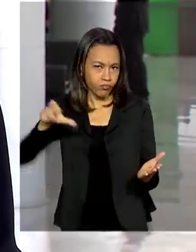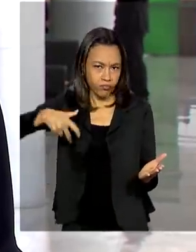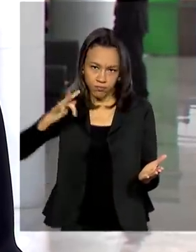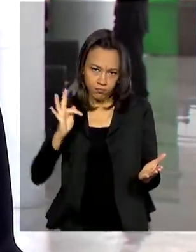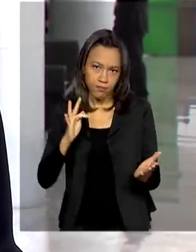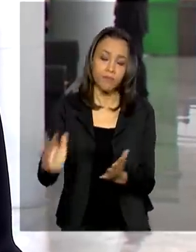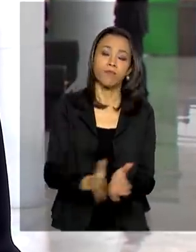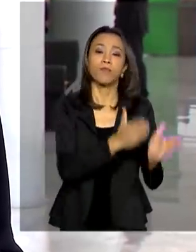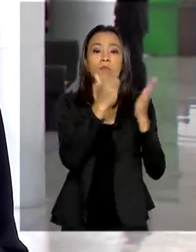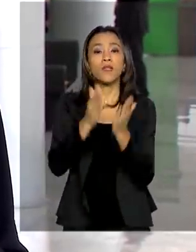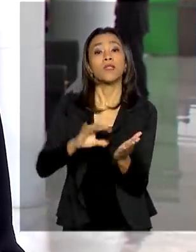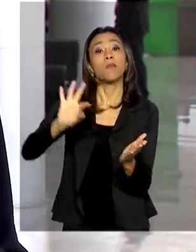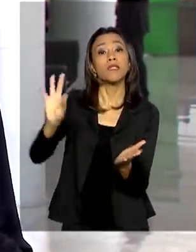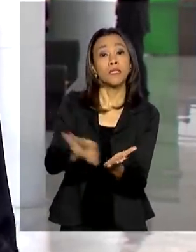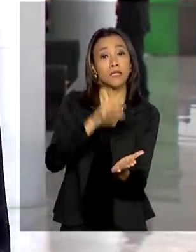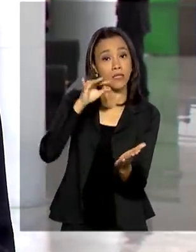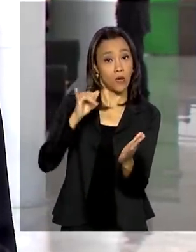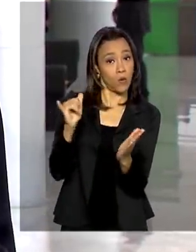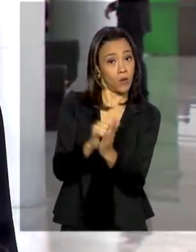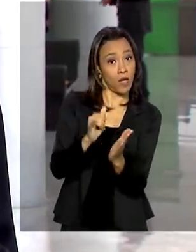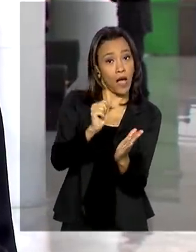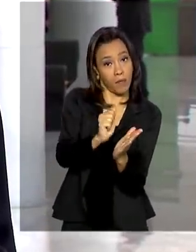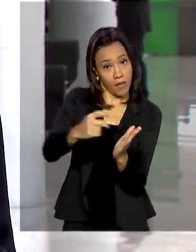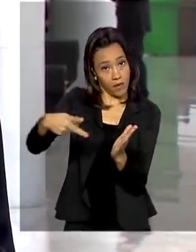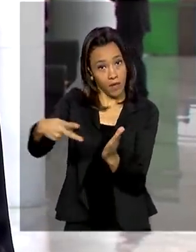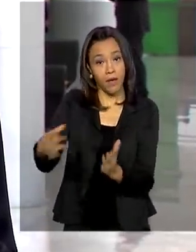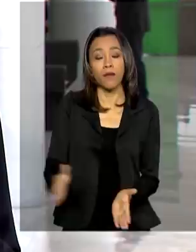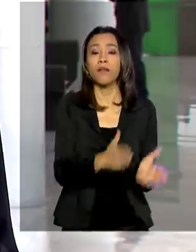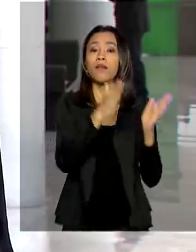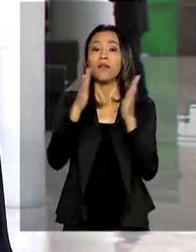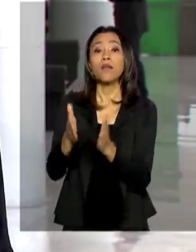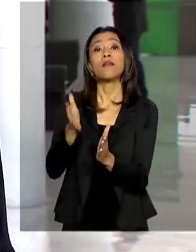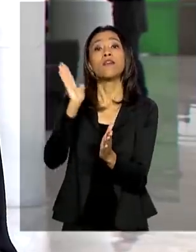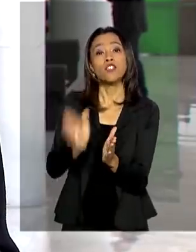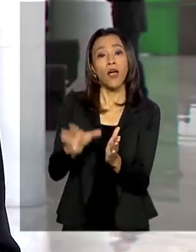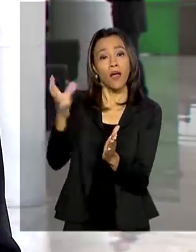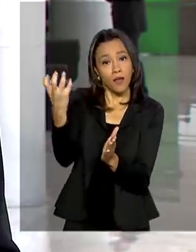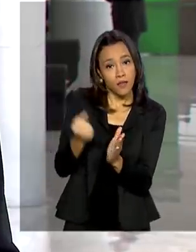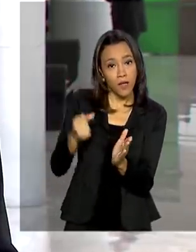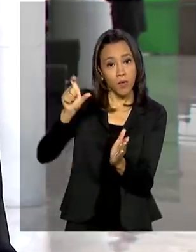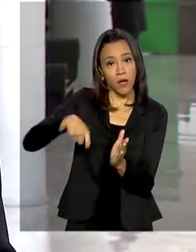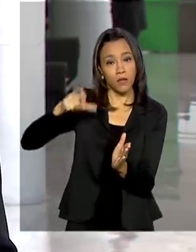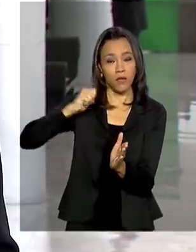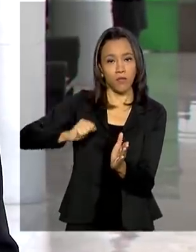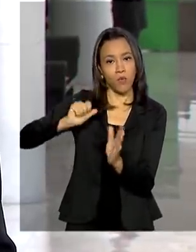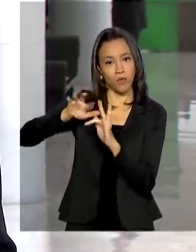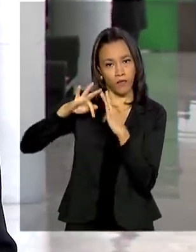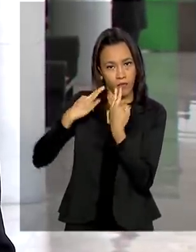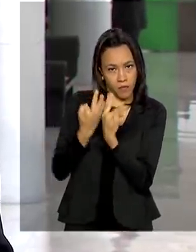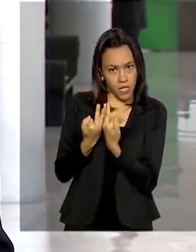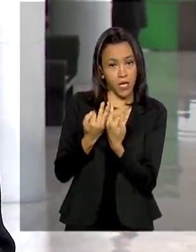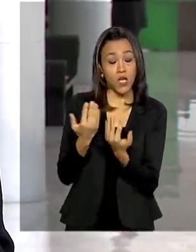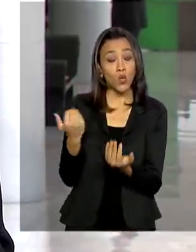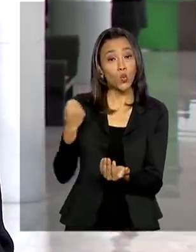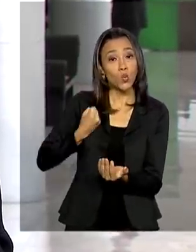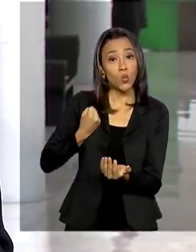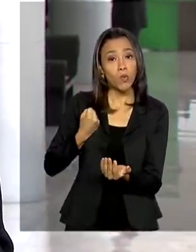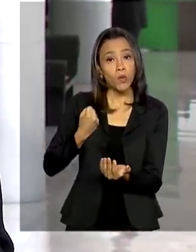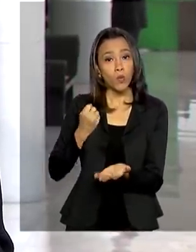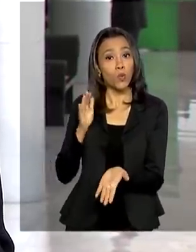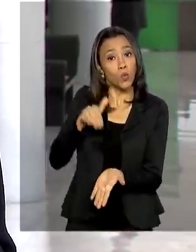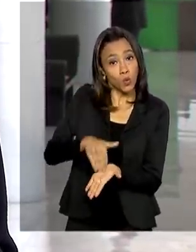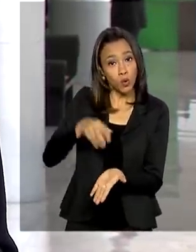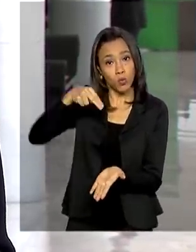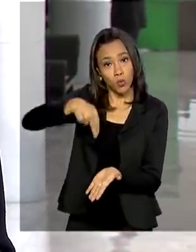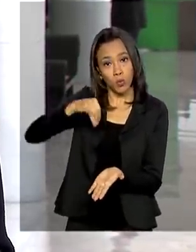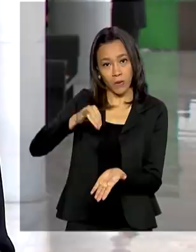aplicativo ou no site e quem já recebe o Bolsa Família e tem o último dígito do NIS, o número de